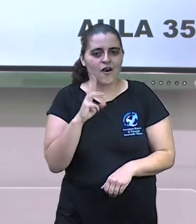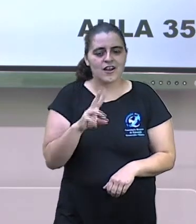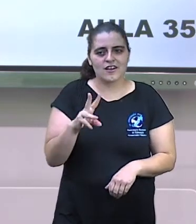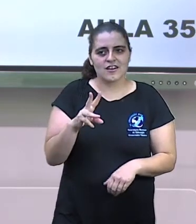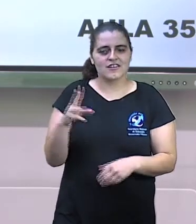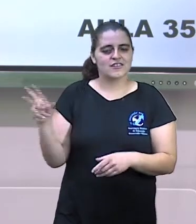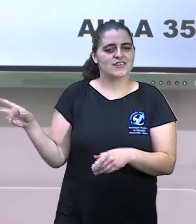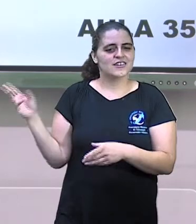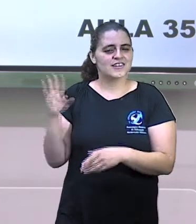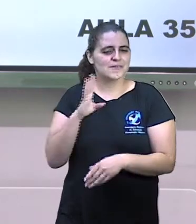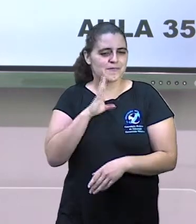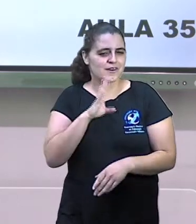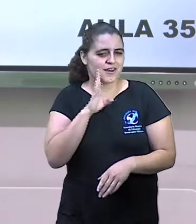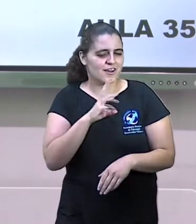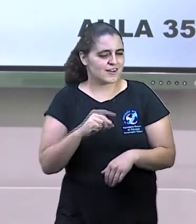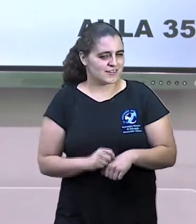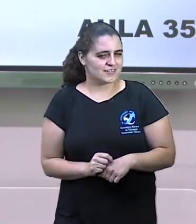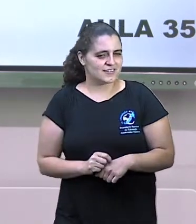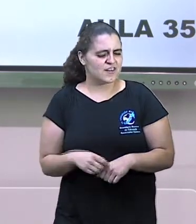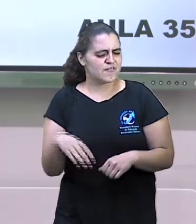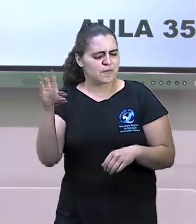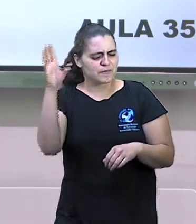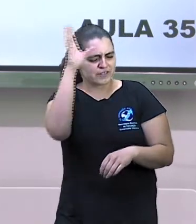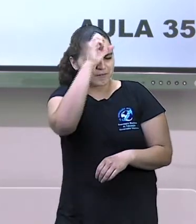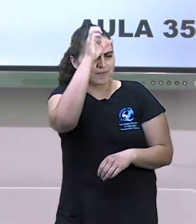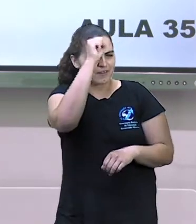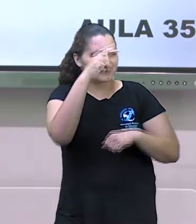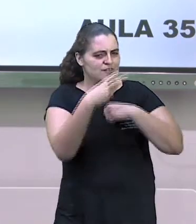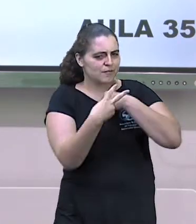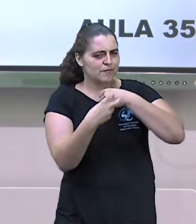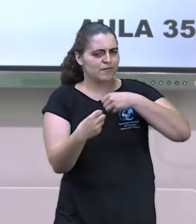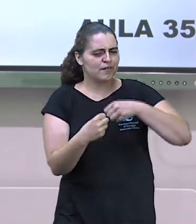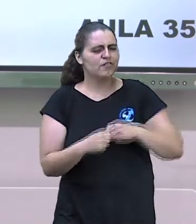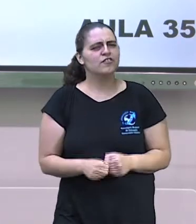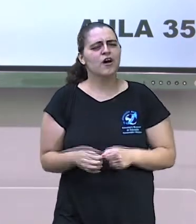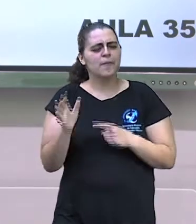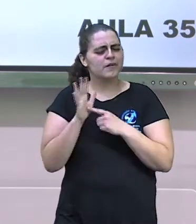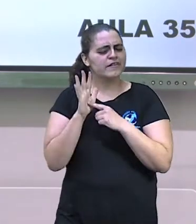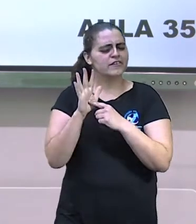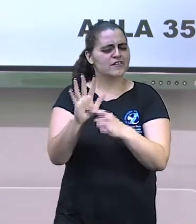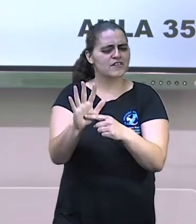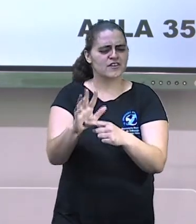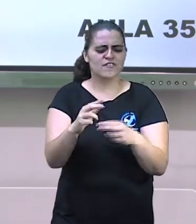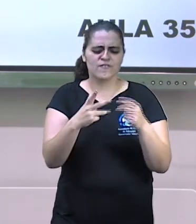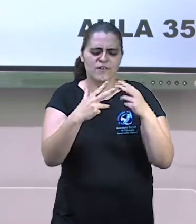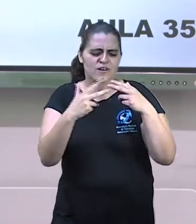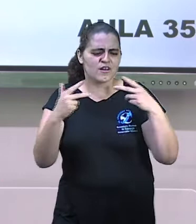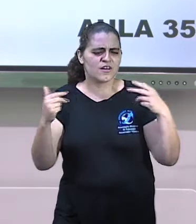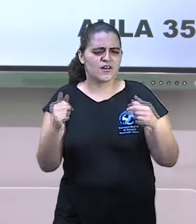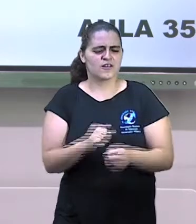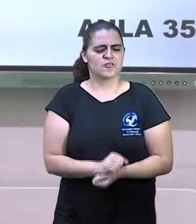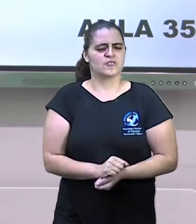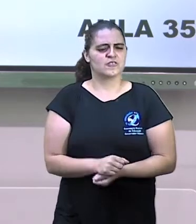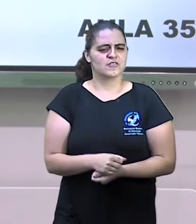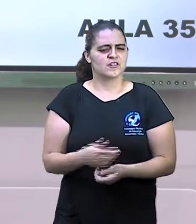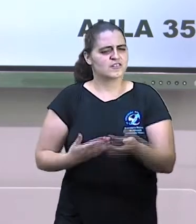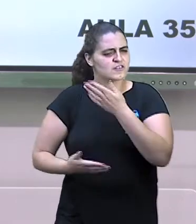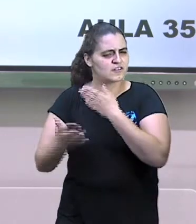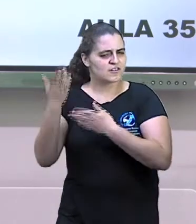também sobre verbos. Nós já citamos aí várias vezes, mas hoje nós vamos